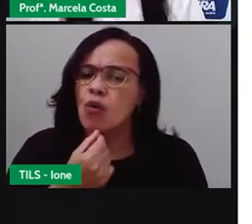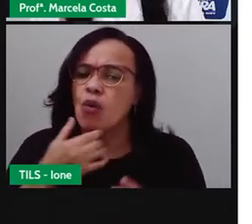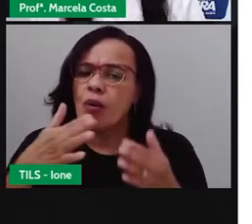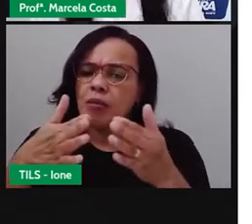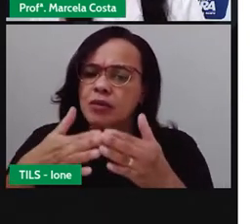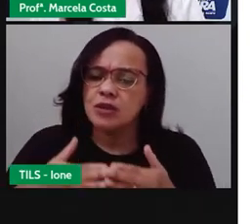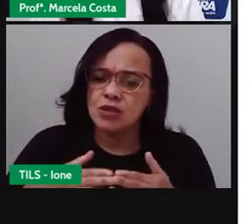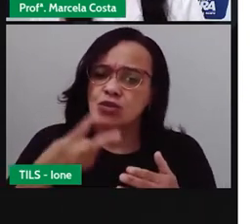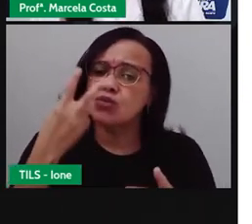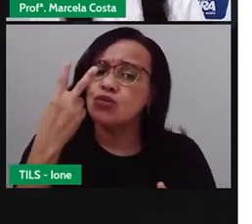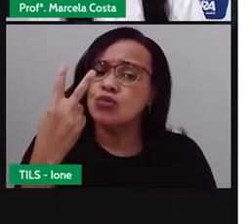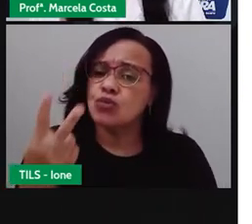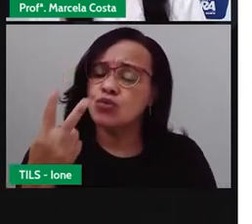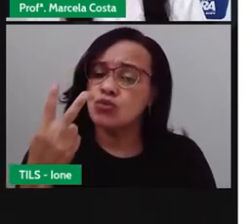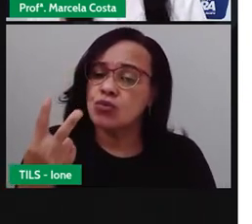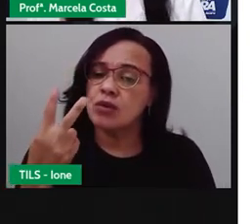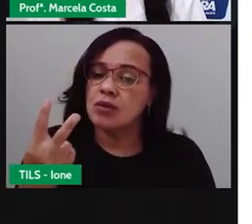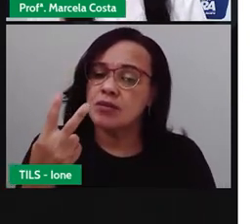pagar?